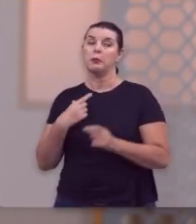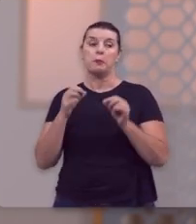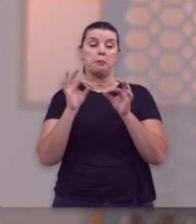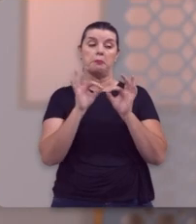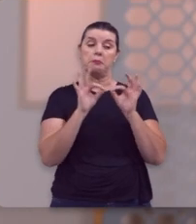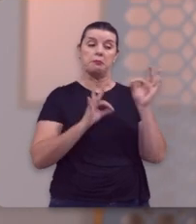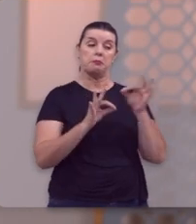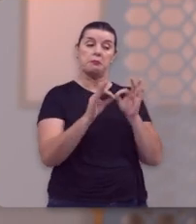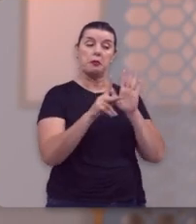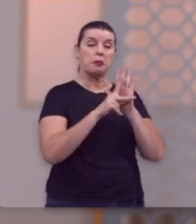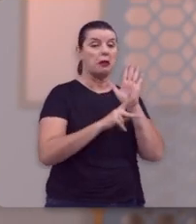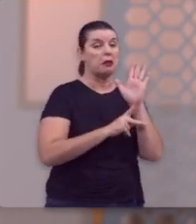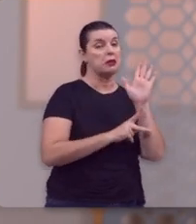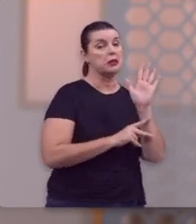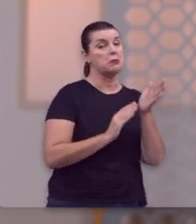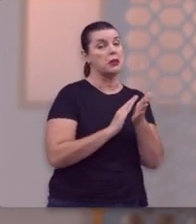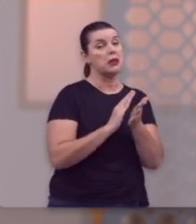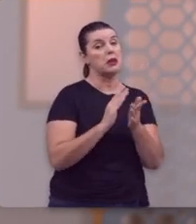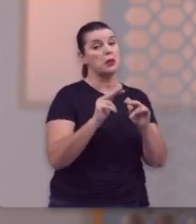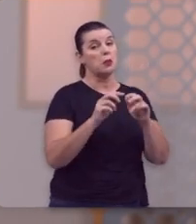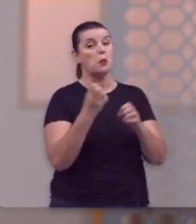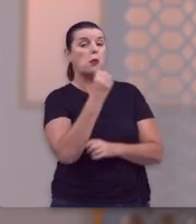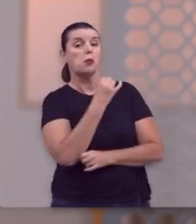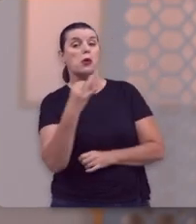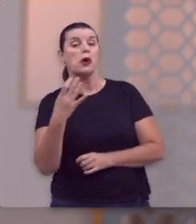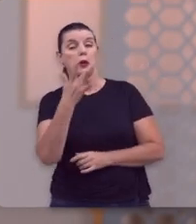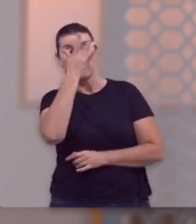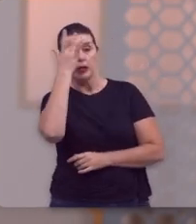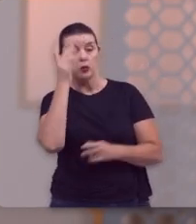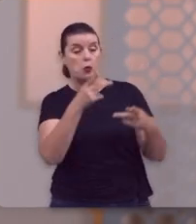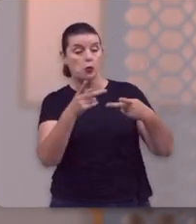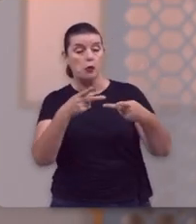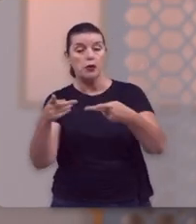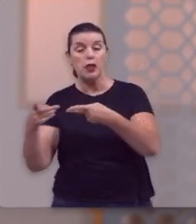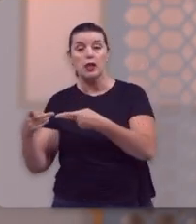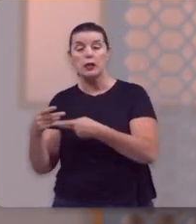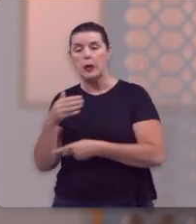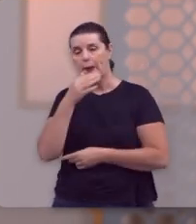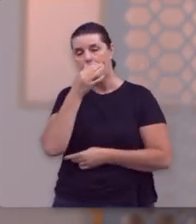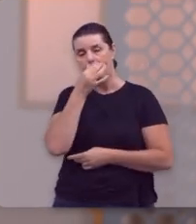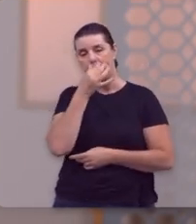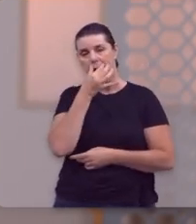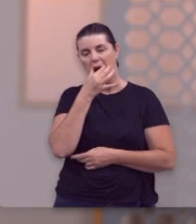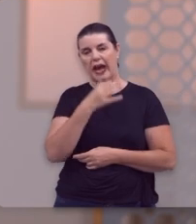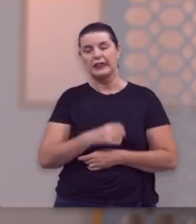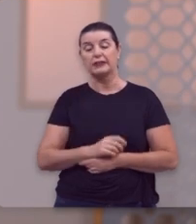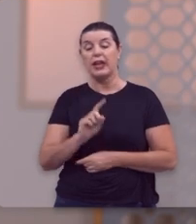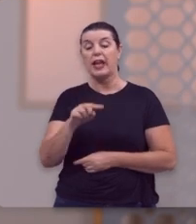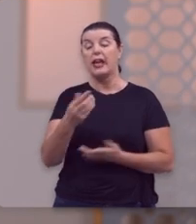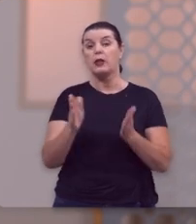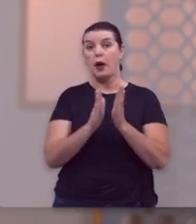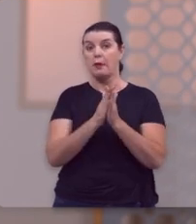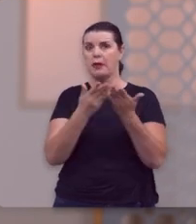Não fizeram um planejamento adequado da provisão e da quantidade de pessoas convidadas.